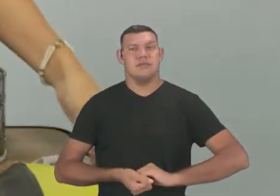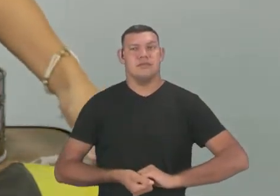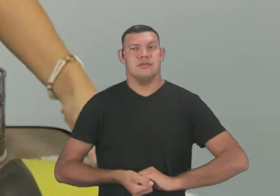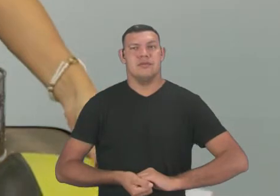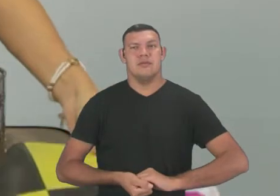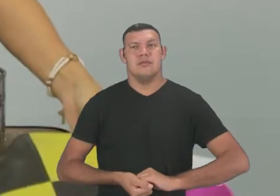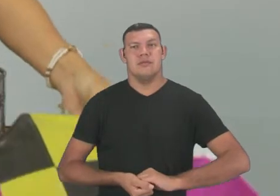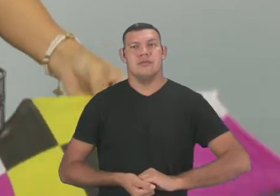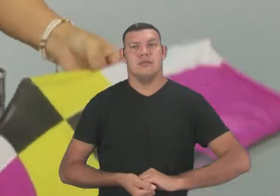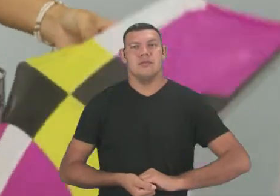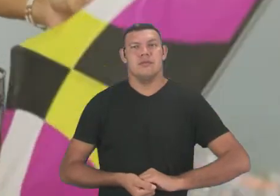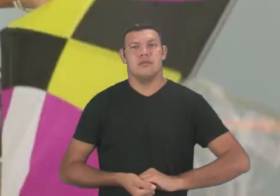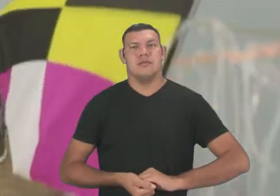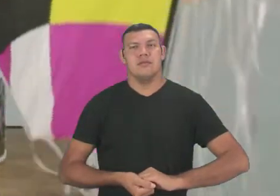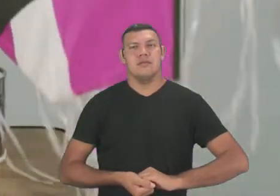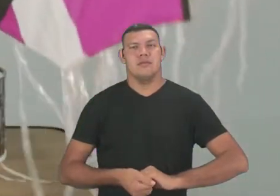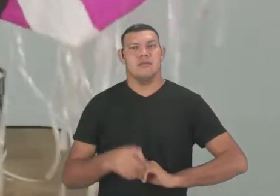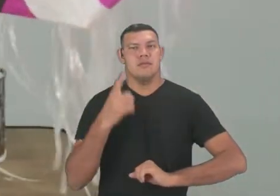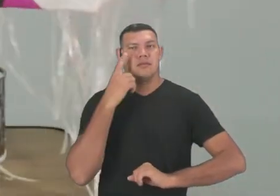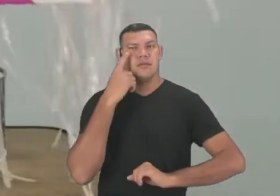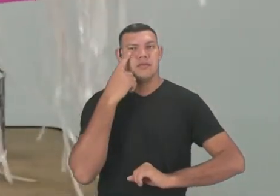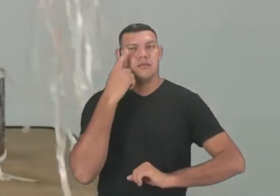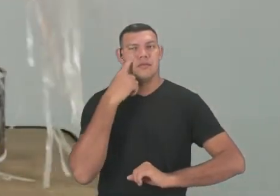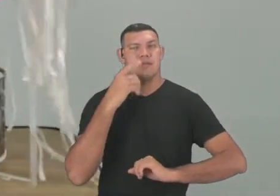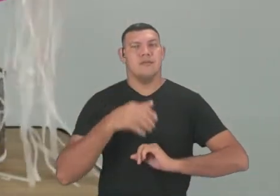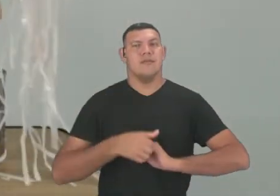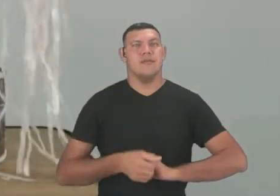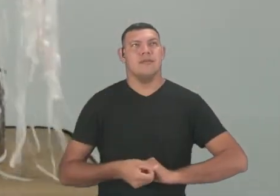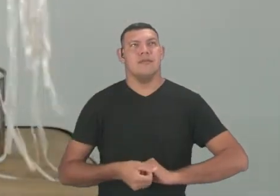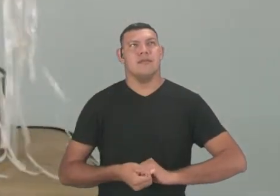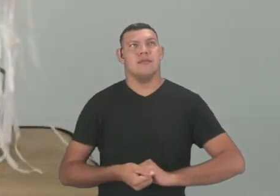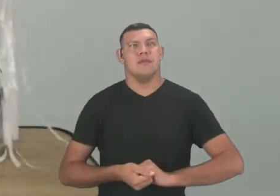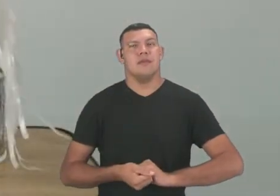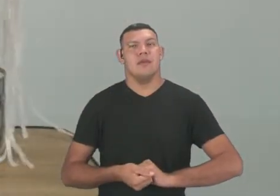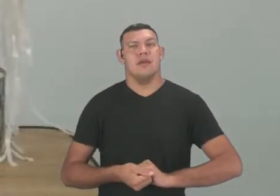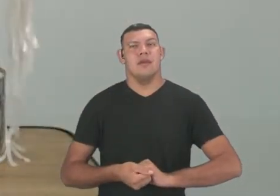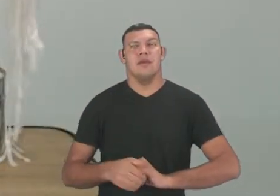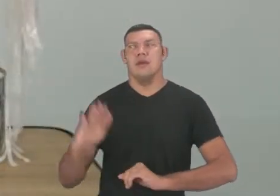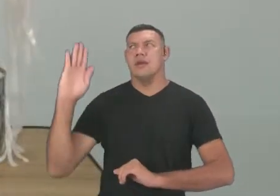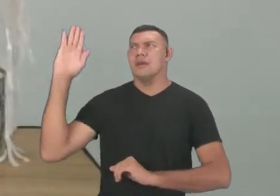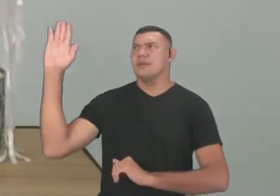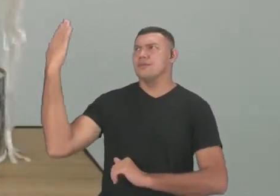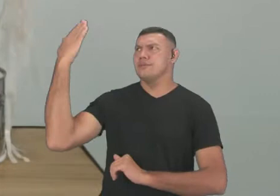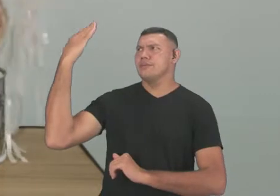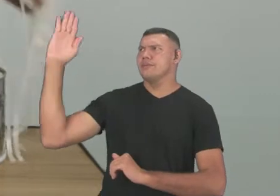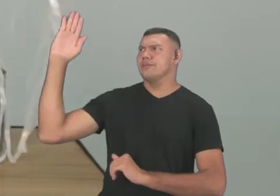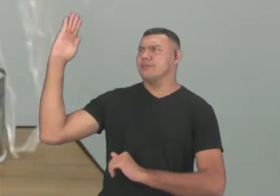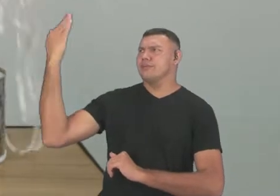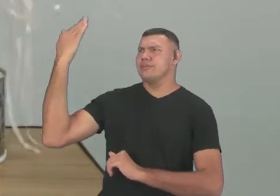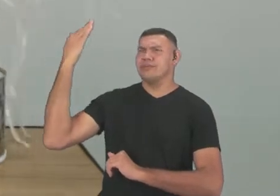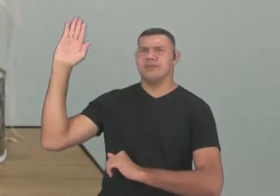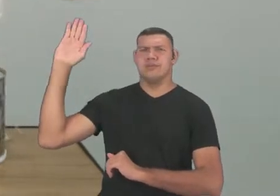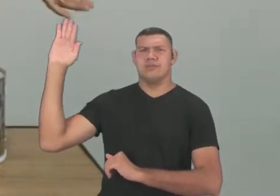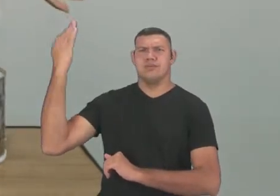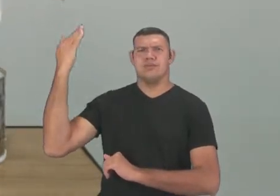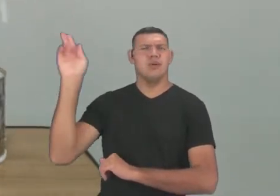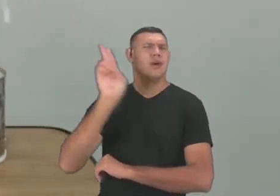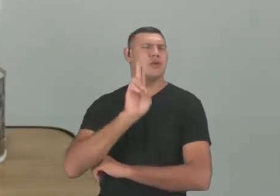Eu trouxe esse aqui, olha, um dos maiores brinquedos que eu tenho aqui na mesa. Alguém sabe o nome dele?